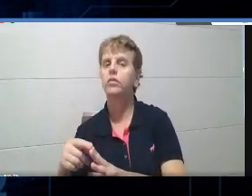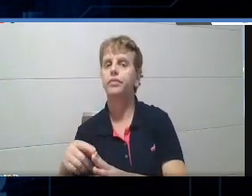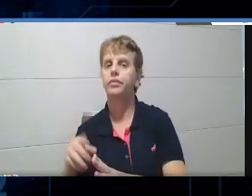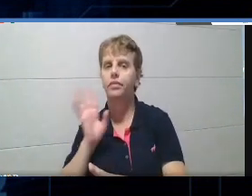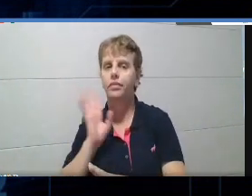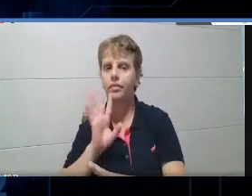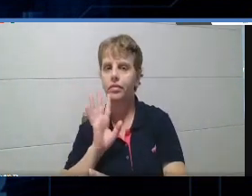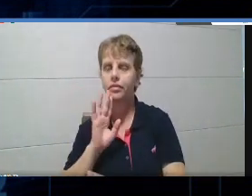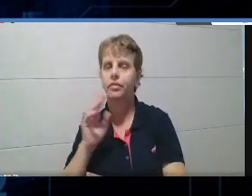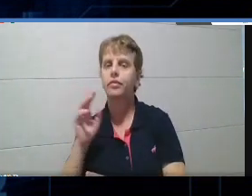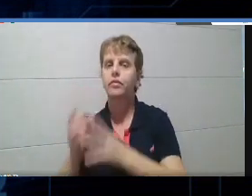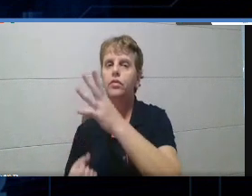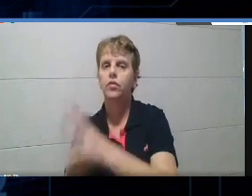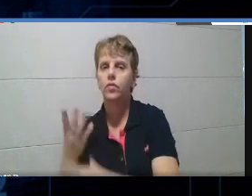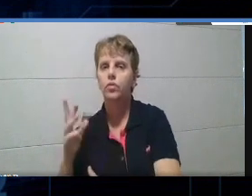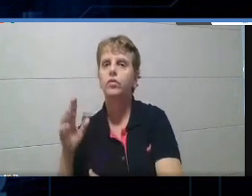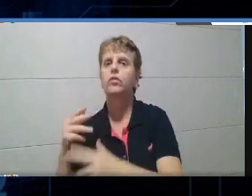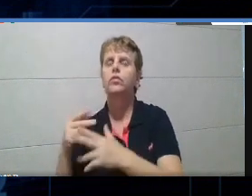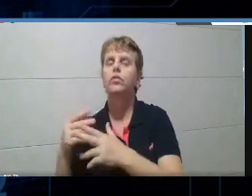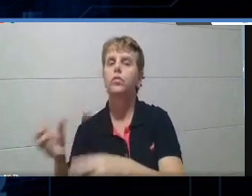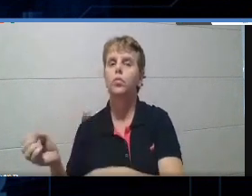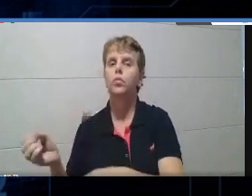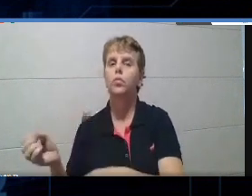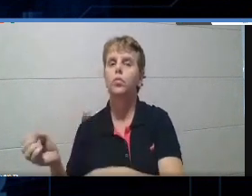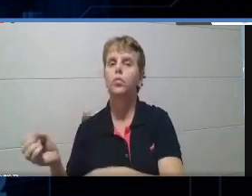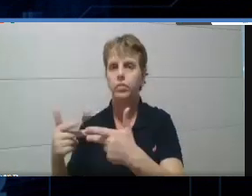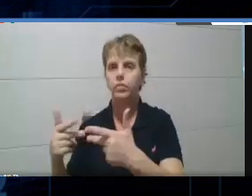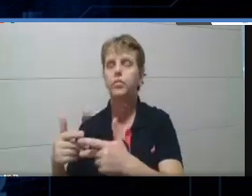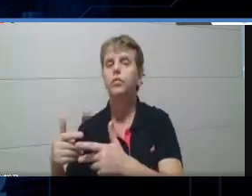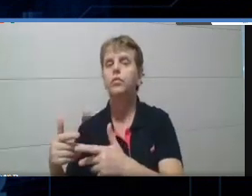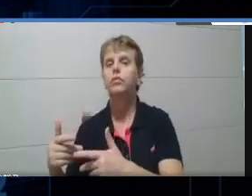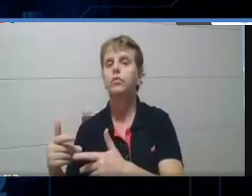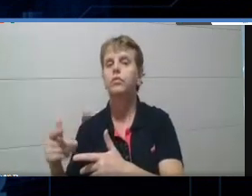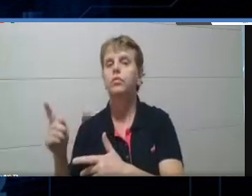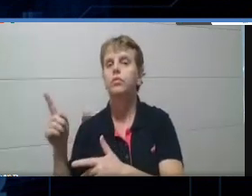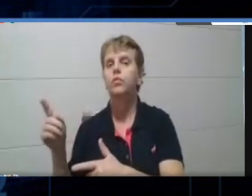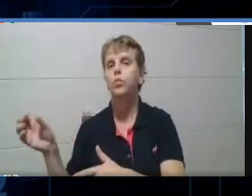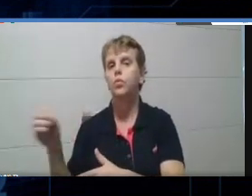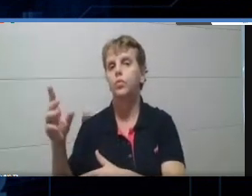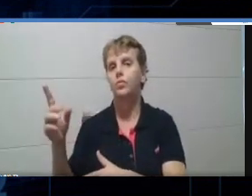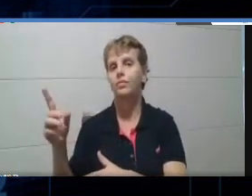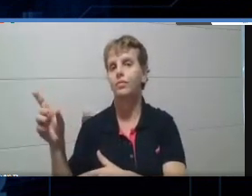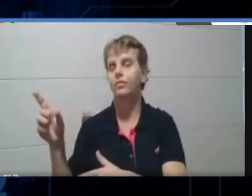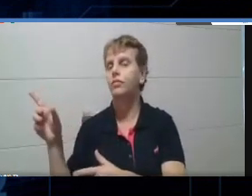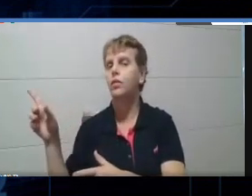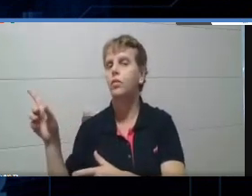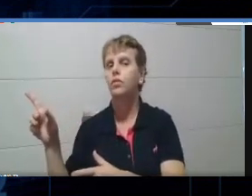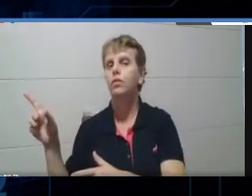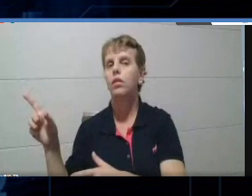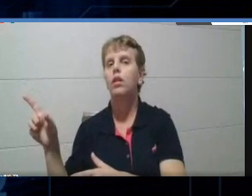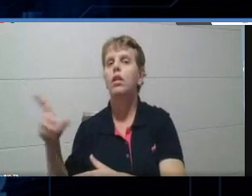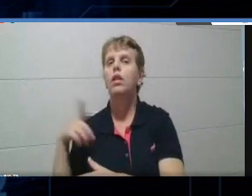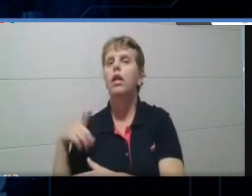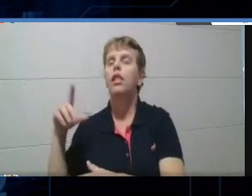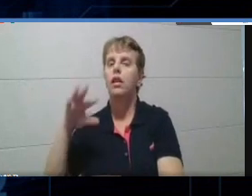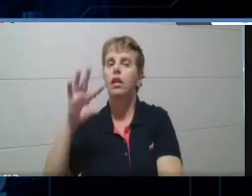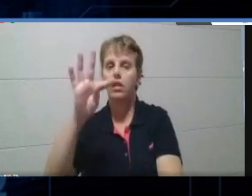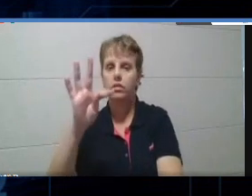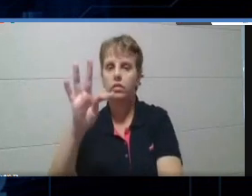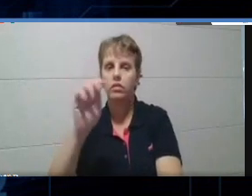criar um novo questionário, tá? Desculpa, um novo quiz, é a seguinte. É aqui em teleporte, tá?